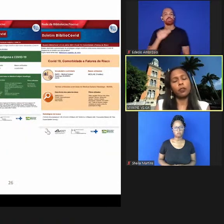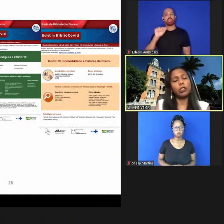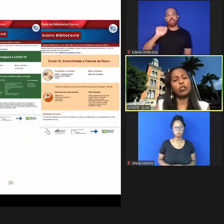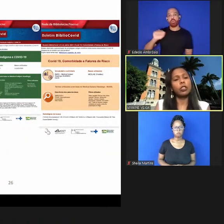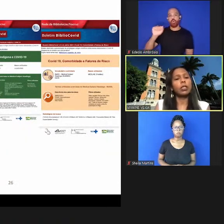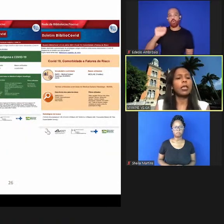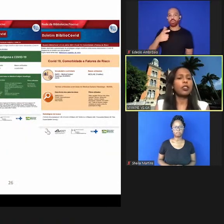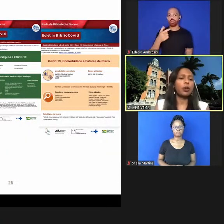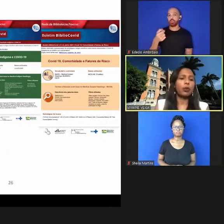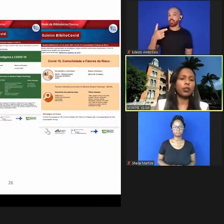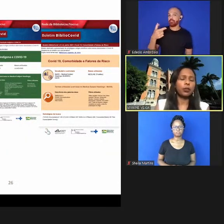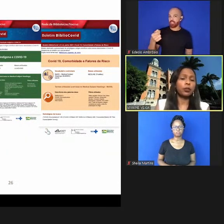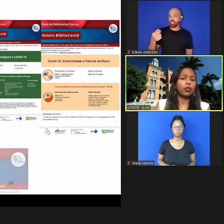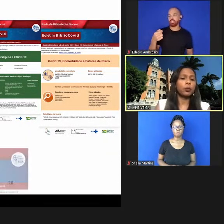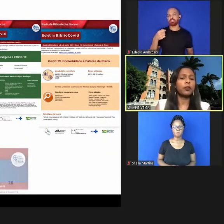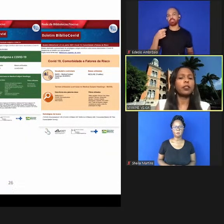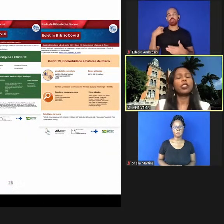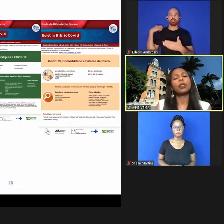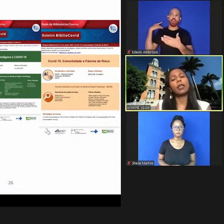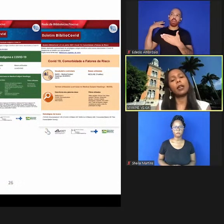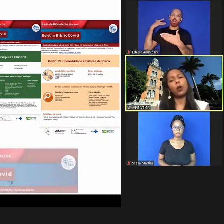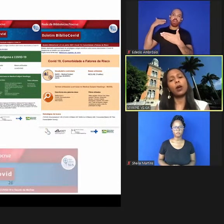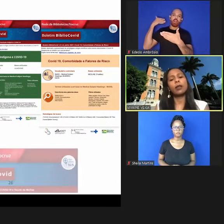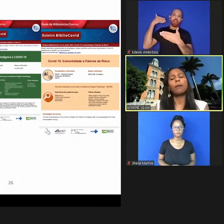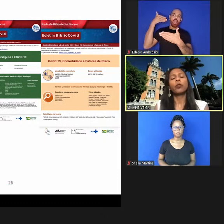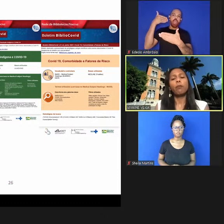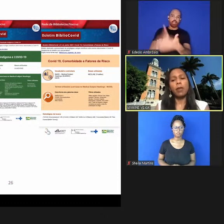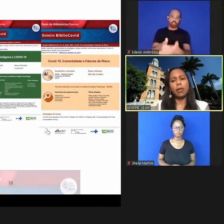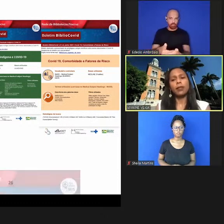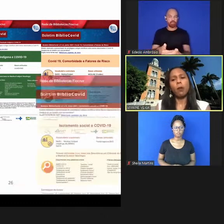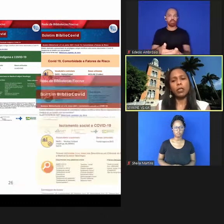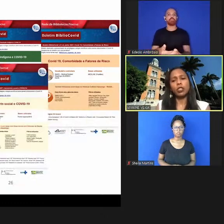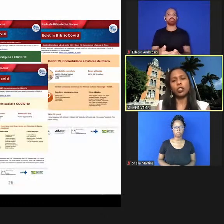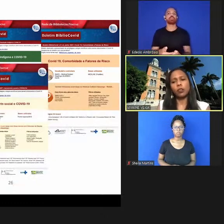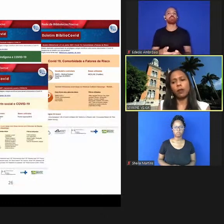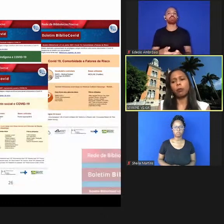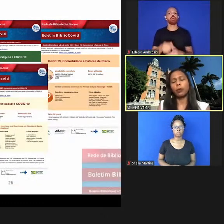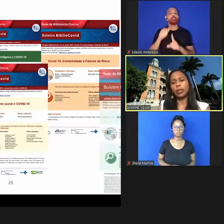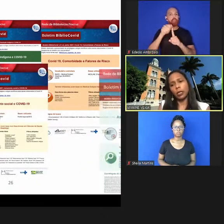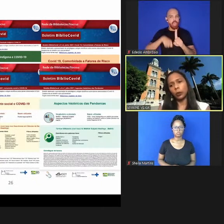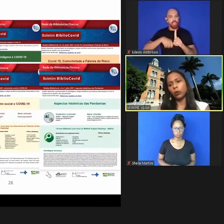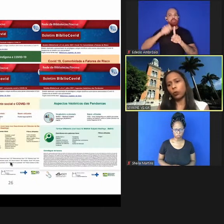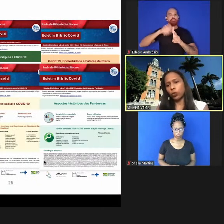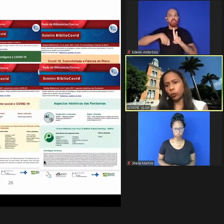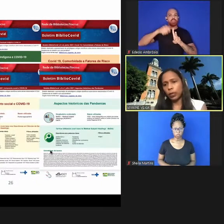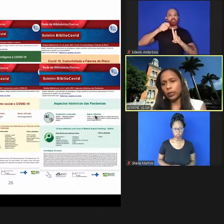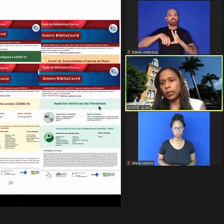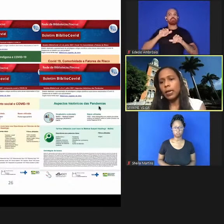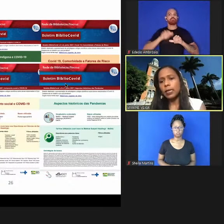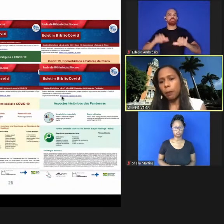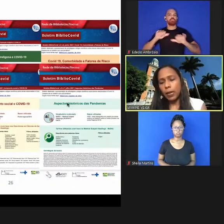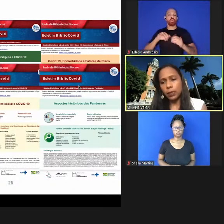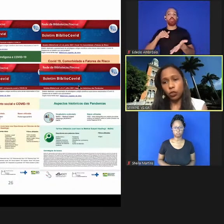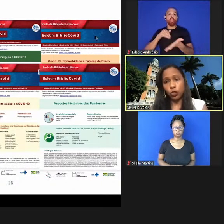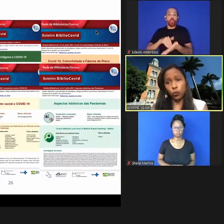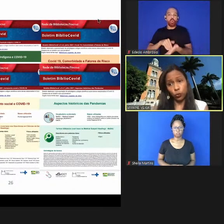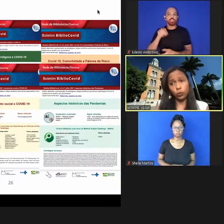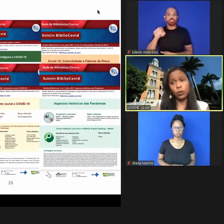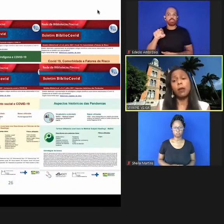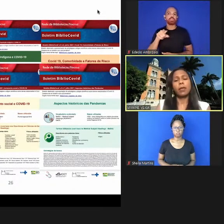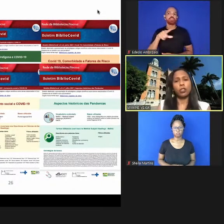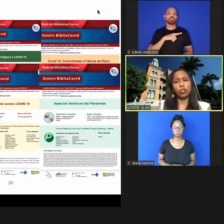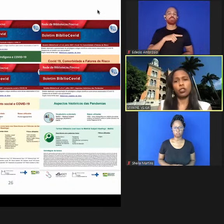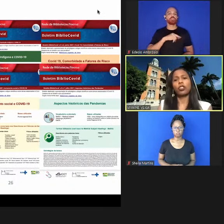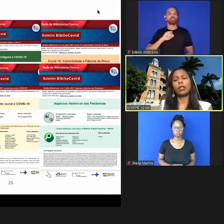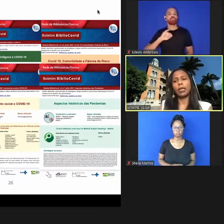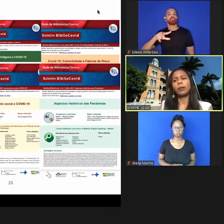2020 e desde agosto de 2020 até agora mensalmente a gente vem publicando o último aqui que aparece é de julho